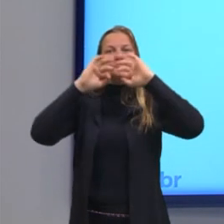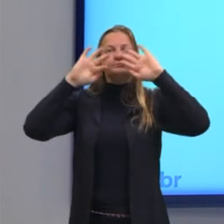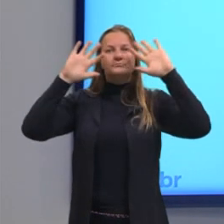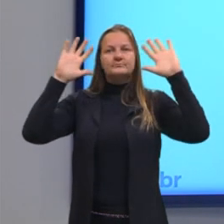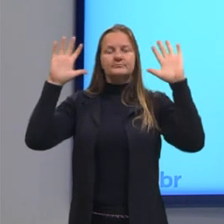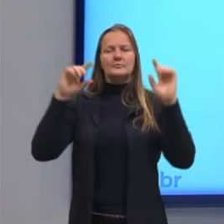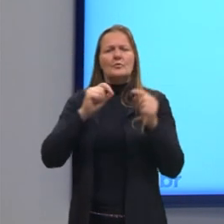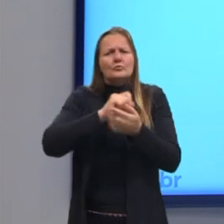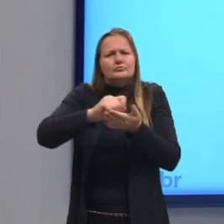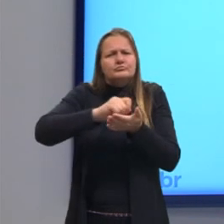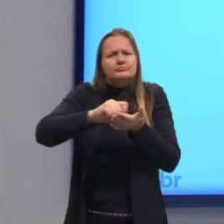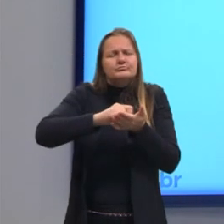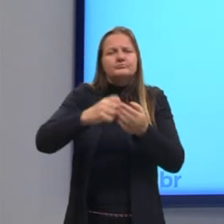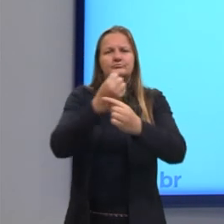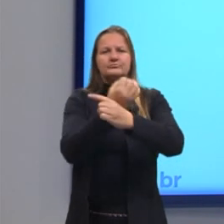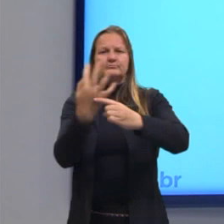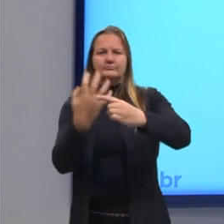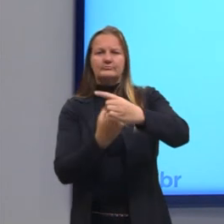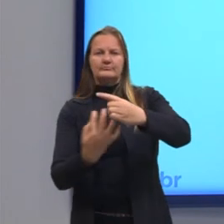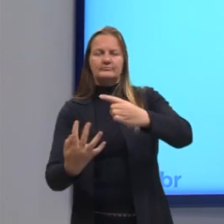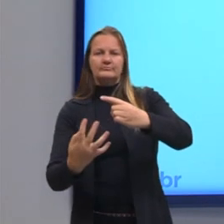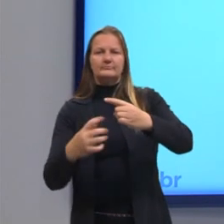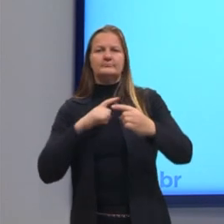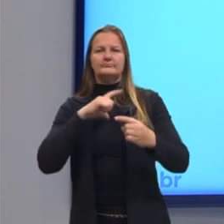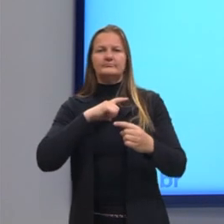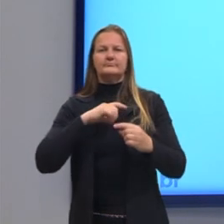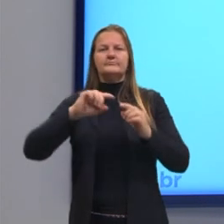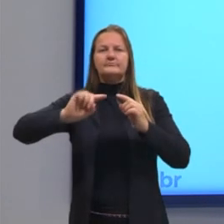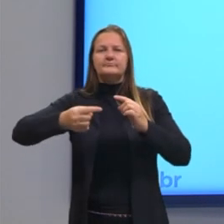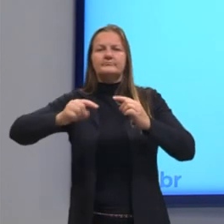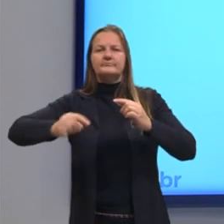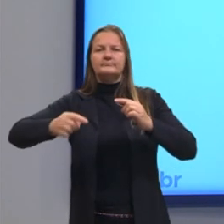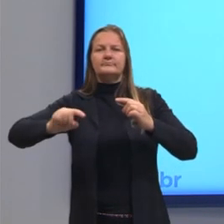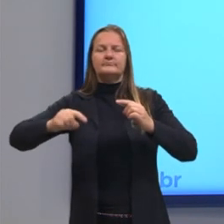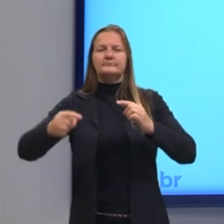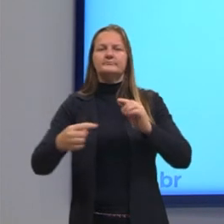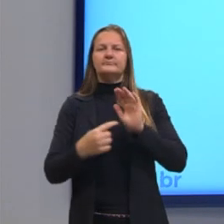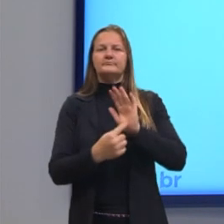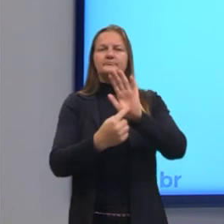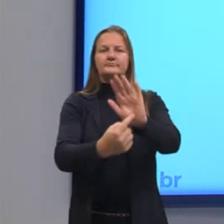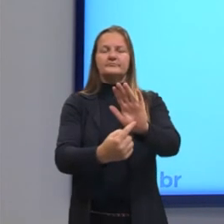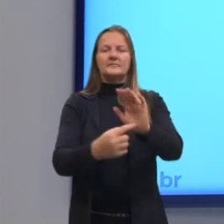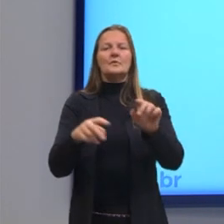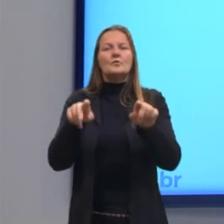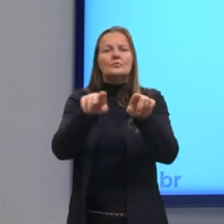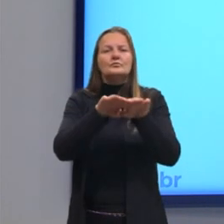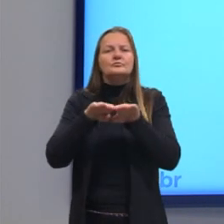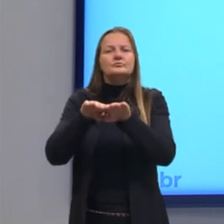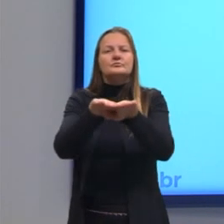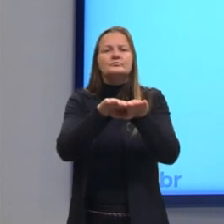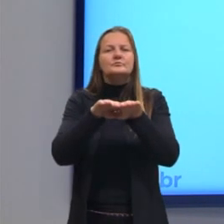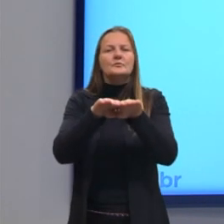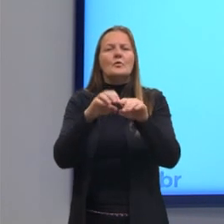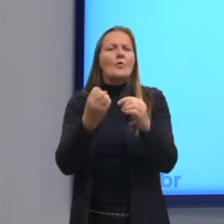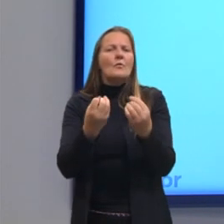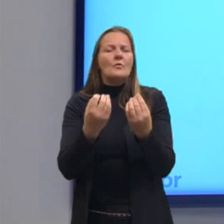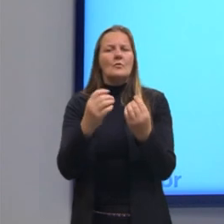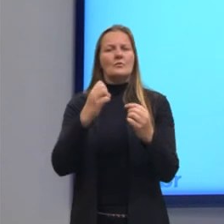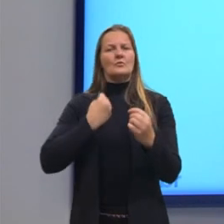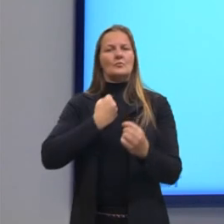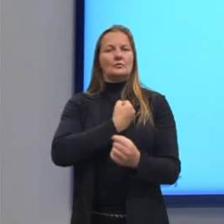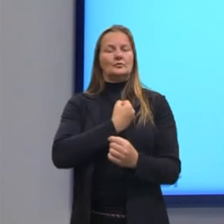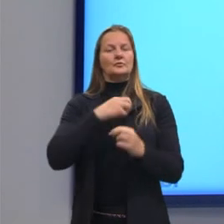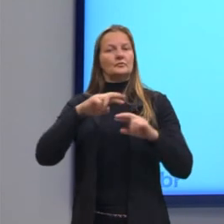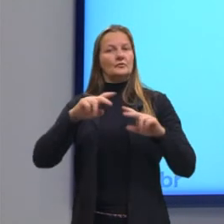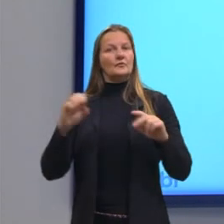da escrita de uma fração na forma decimal, mostrando sua igualdade, ou seja, os algarismos